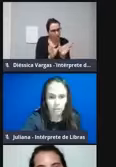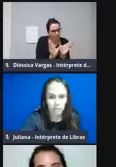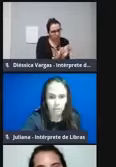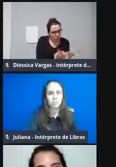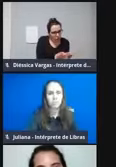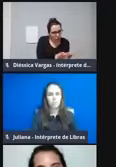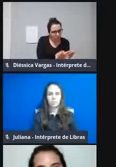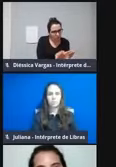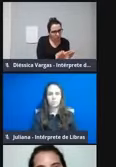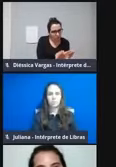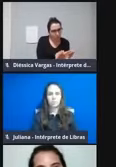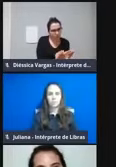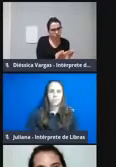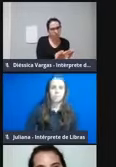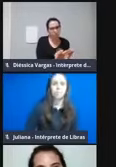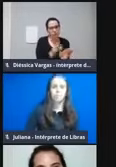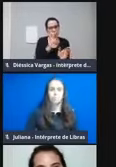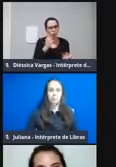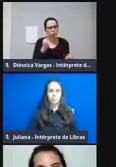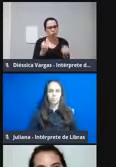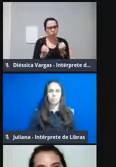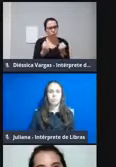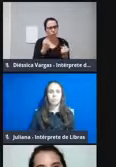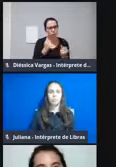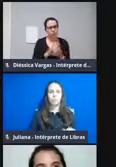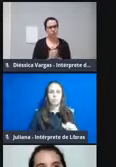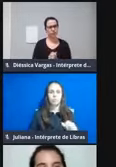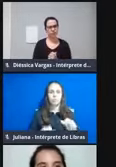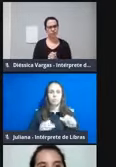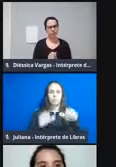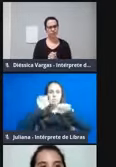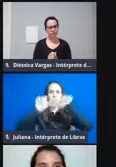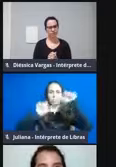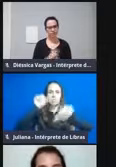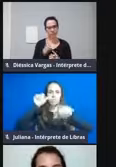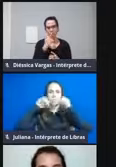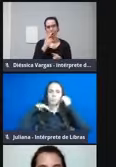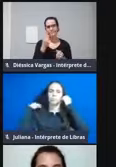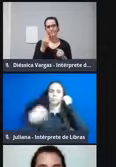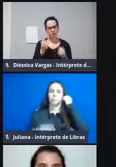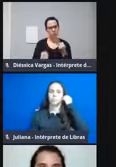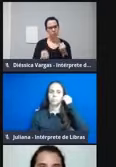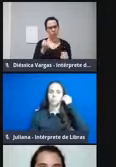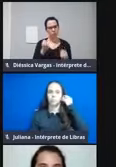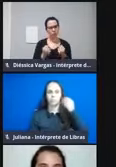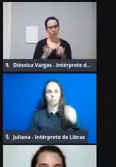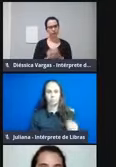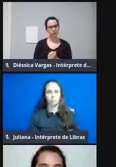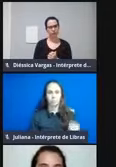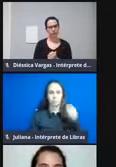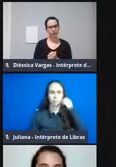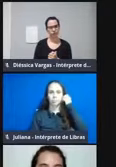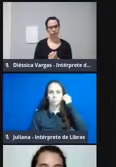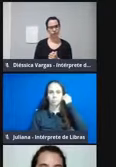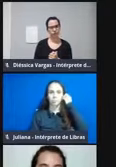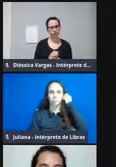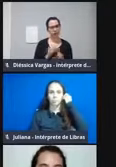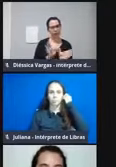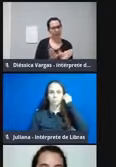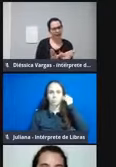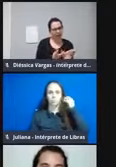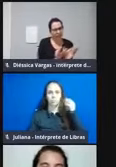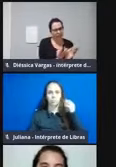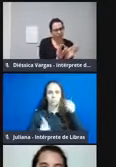em formato de halter, tá? É como se fossem aqueles fezinhos, né, de academia, então, essas asinhas pequenininhas